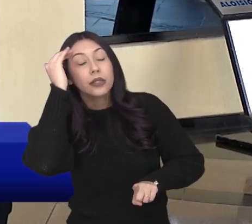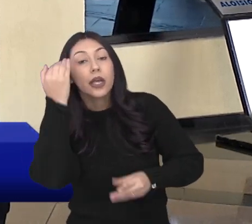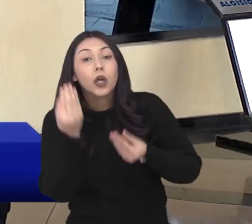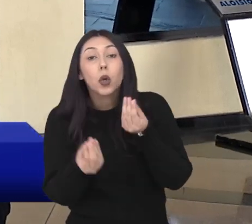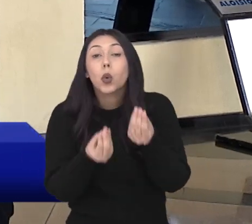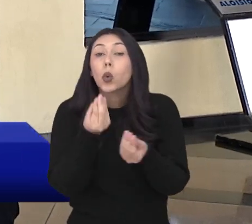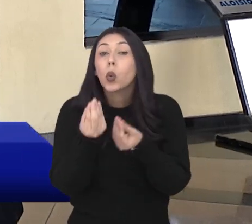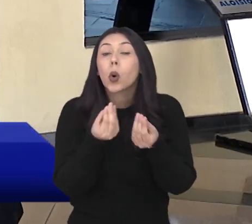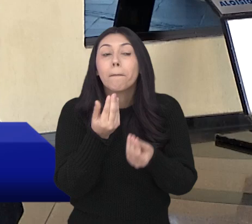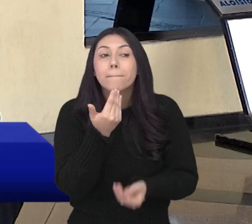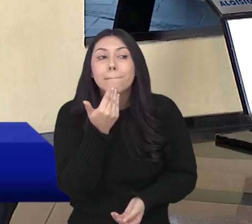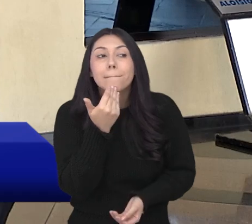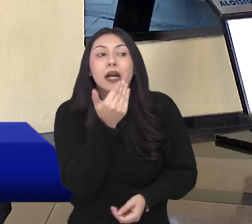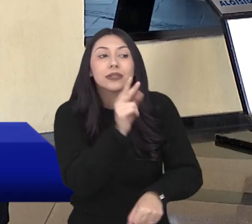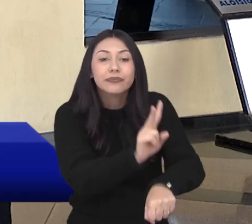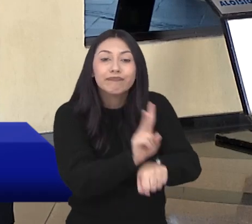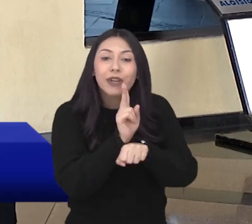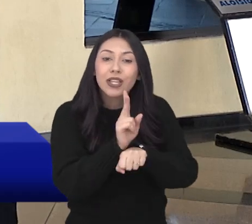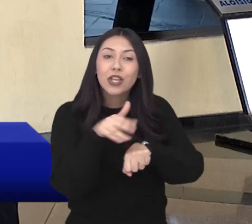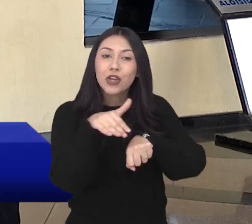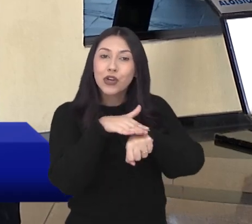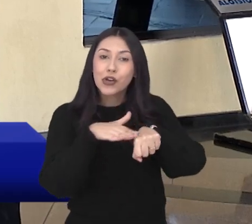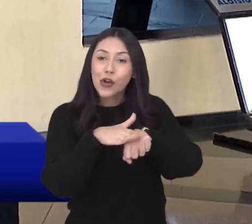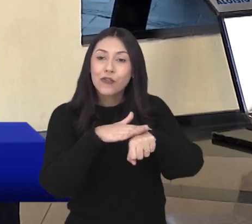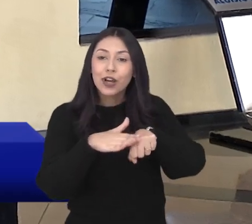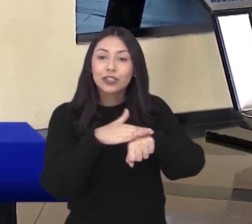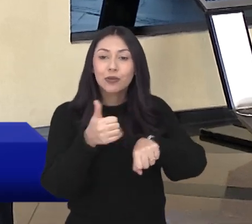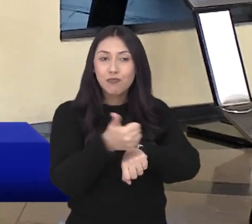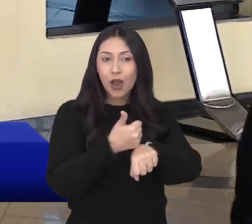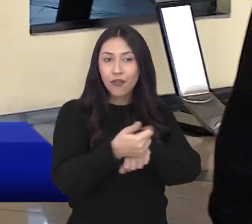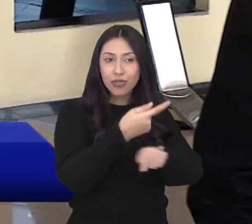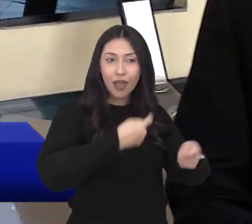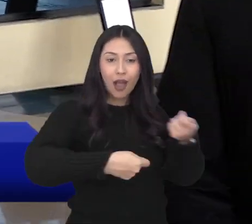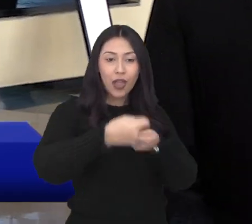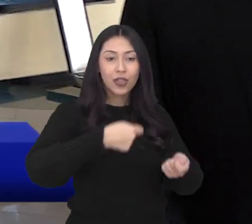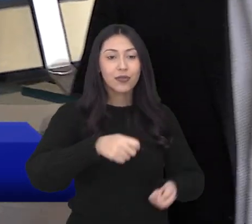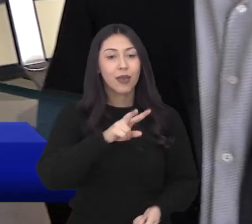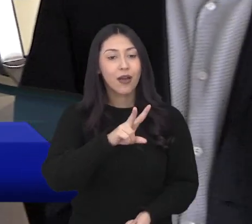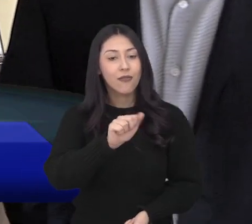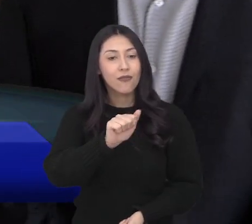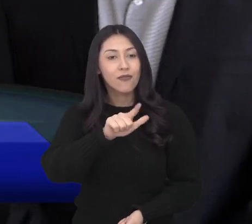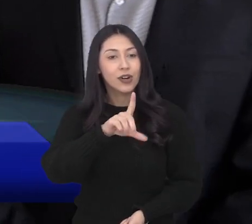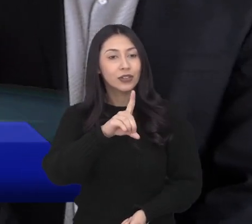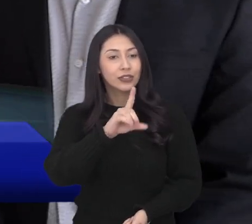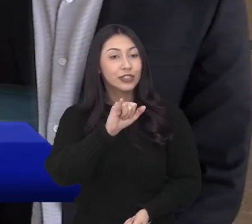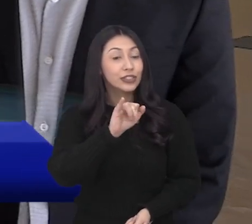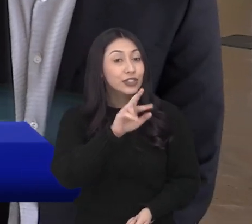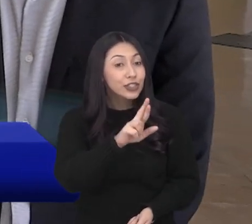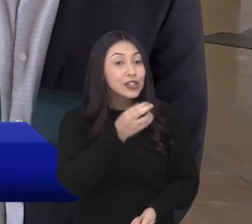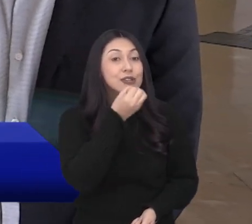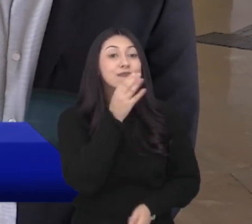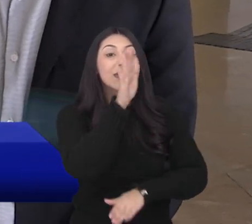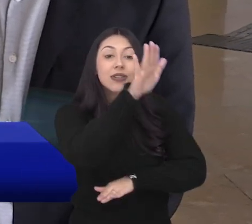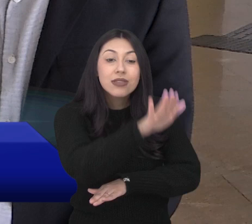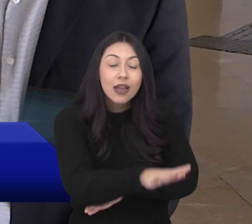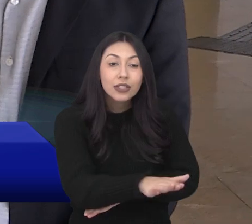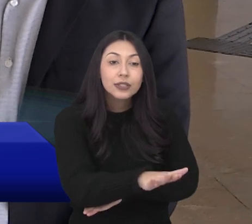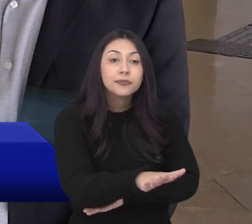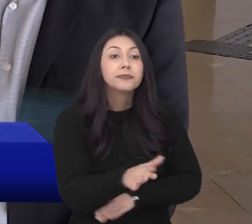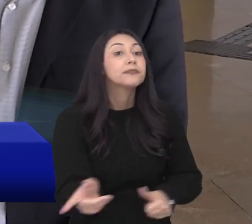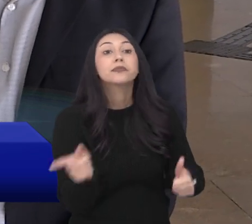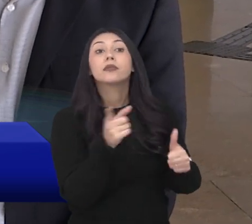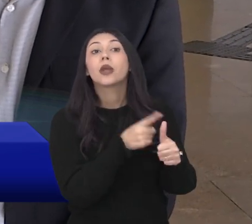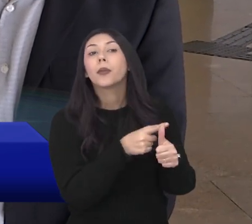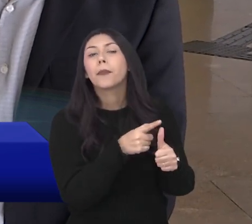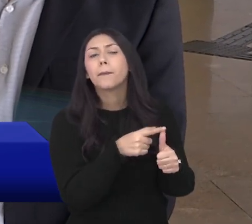entender bem como as pessoas devem encarar isso, eu converso agora com o economista Valdir Nunes Jr. Valdir, boa